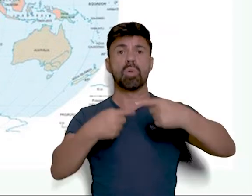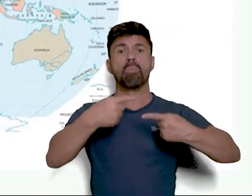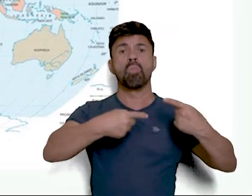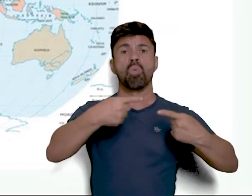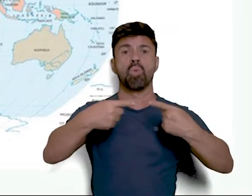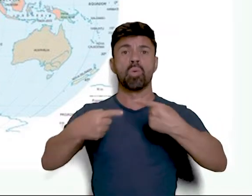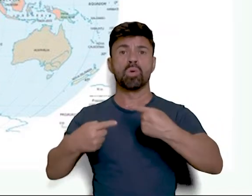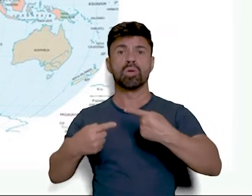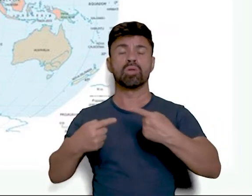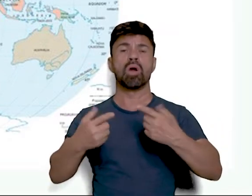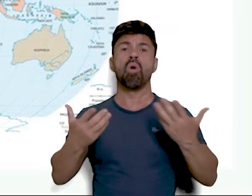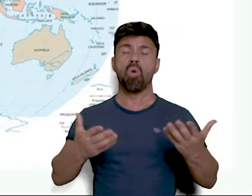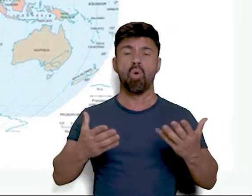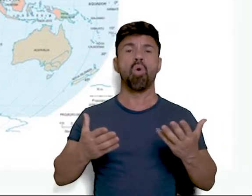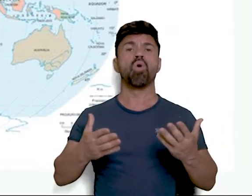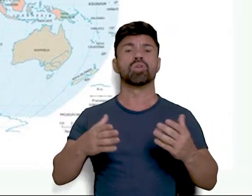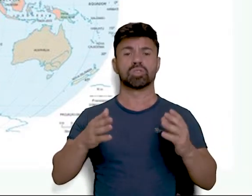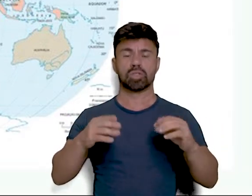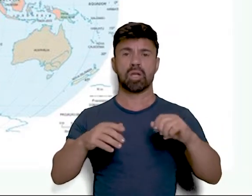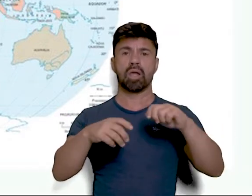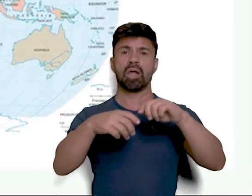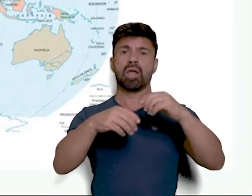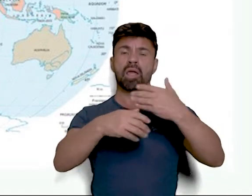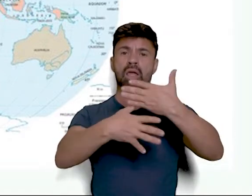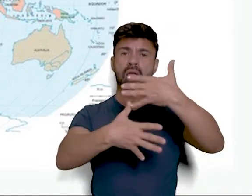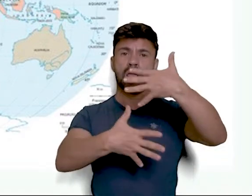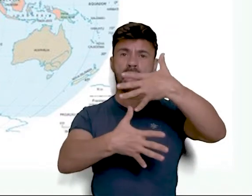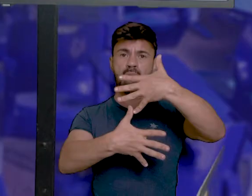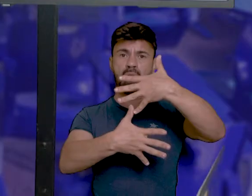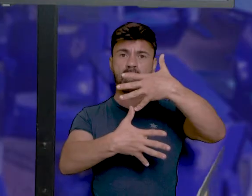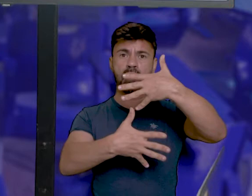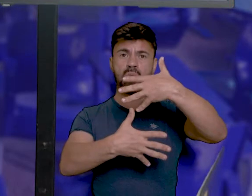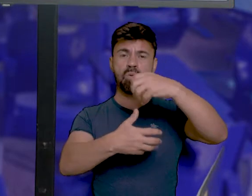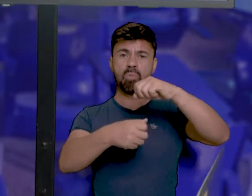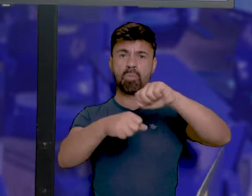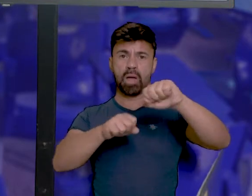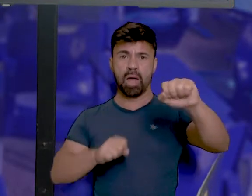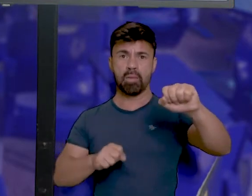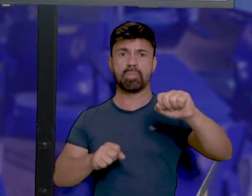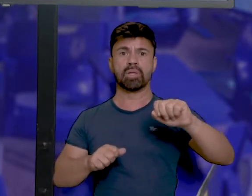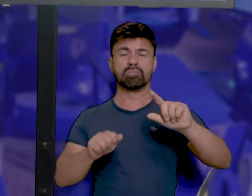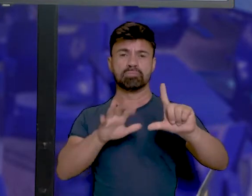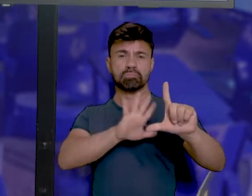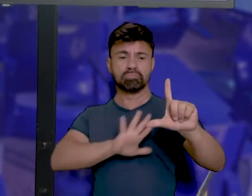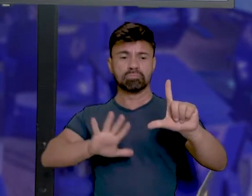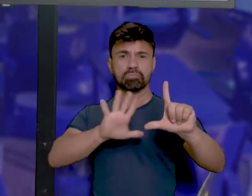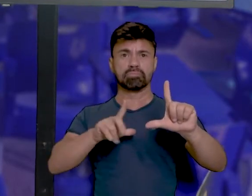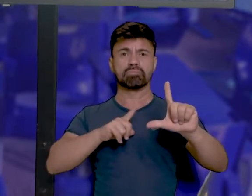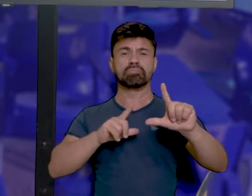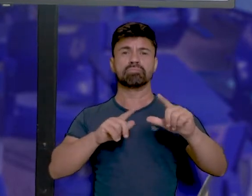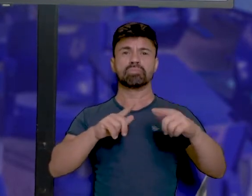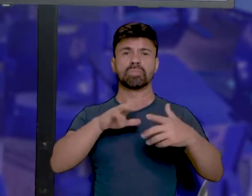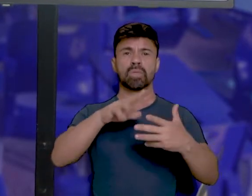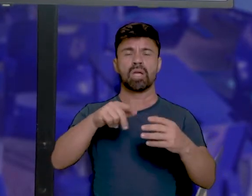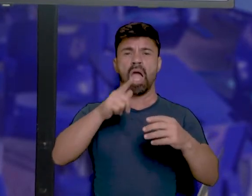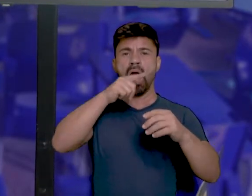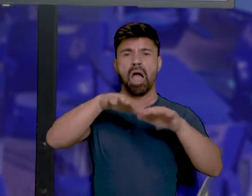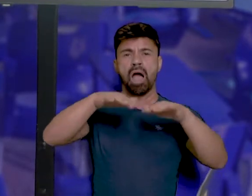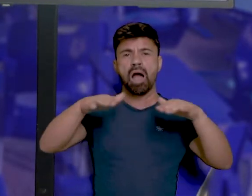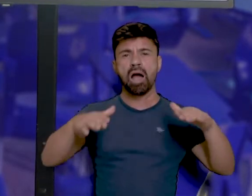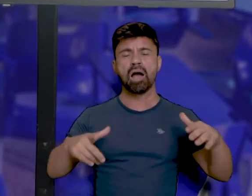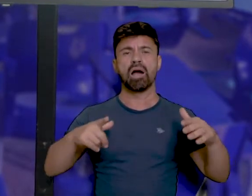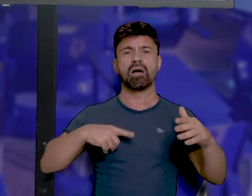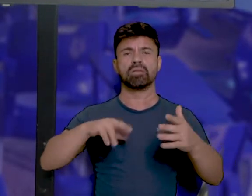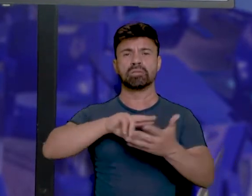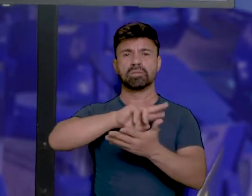Hoje, esse é o mapa padrão utilizado nos dias atuais, onde destaca todos os países do globo, destaca os oceanos, o Oceano Índico, o